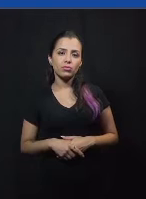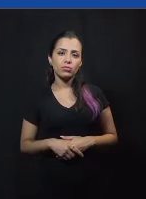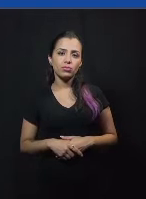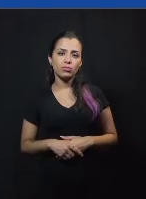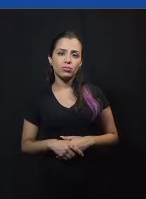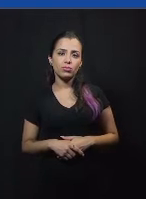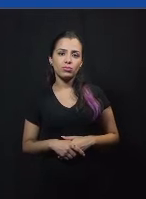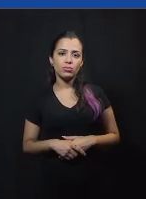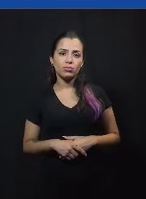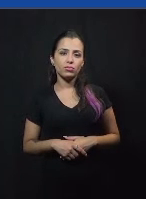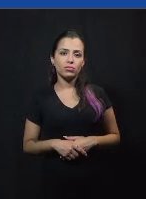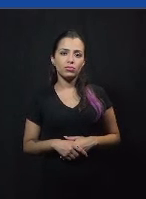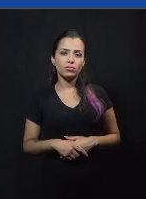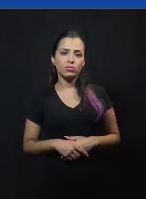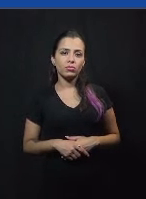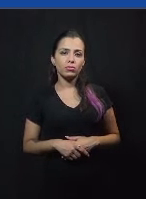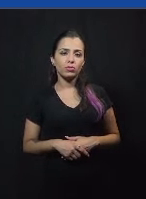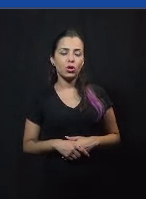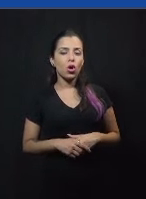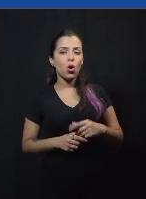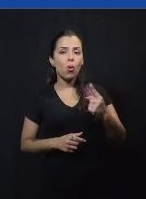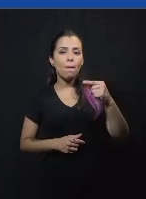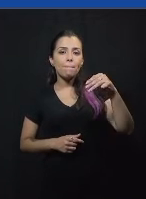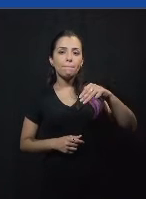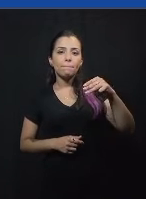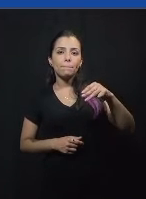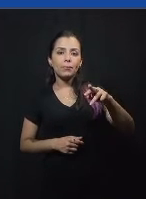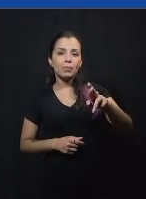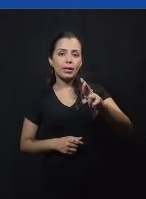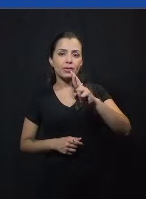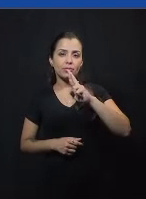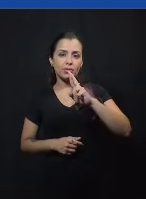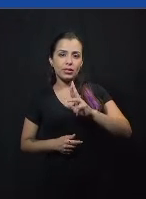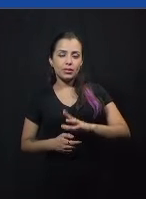O time de defesa tem um minuto para a resposta a partir de agora.